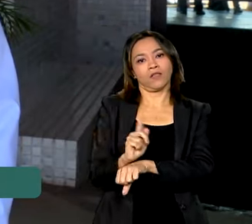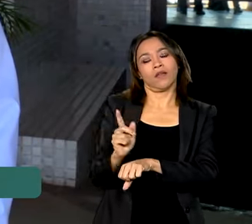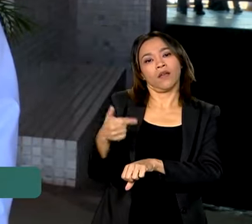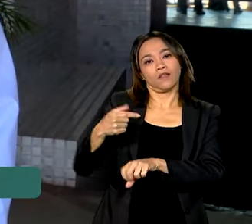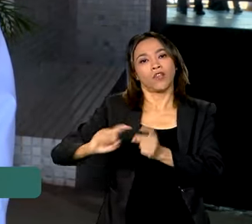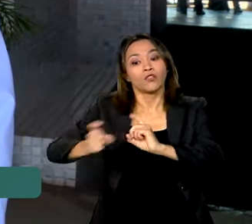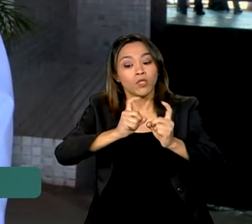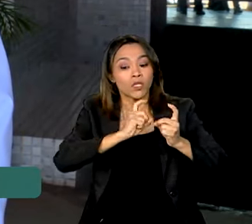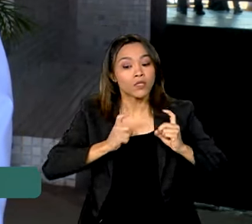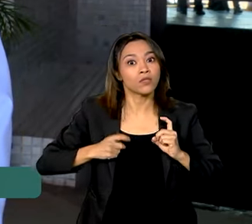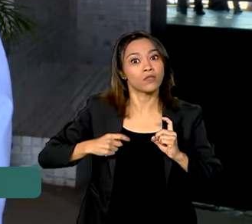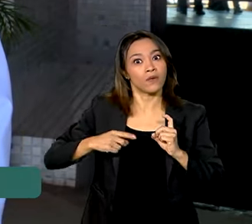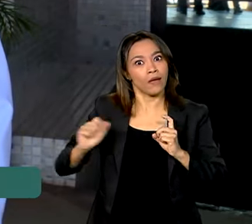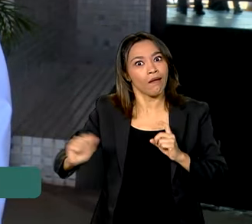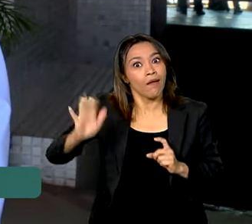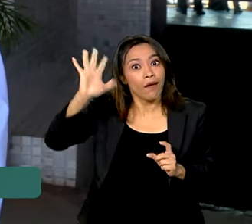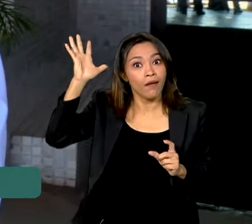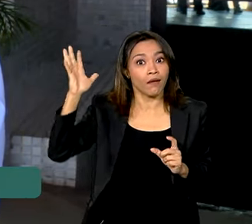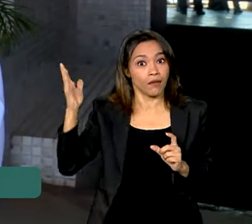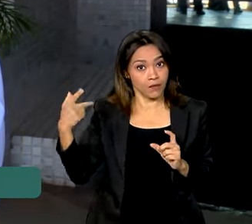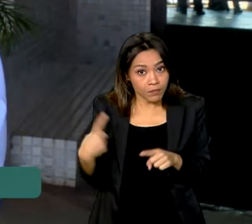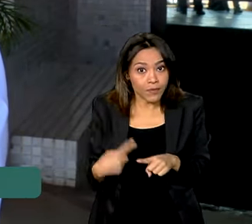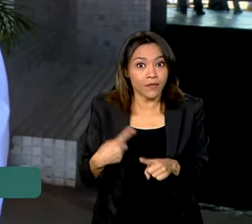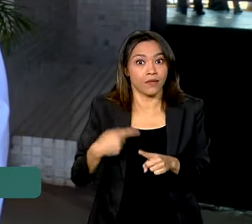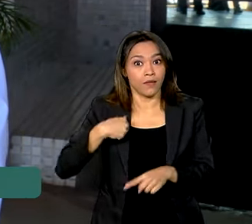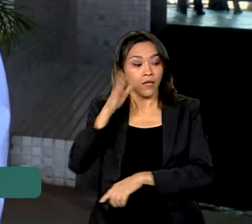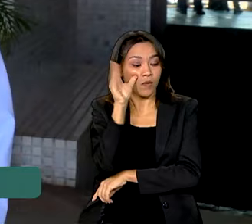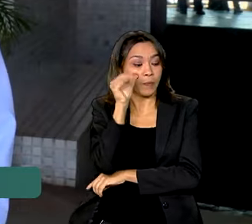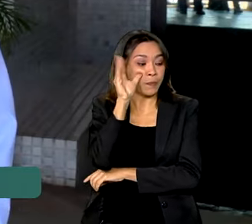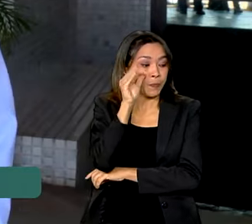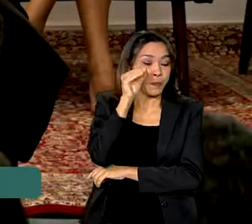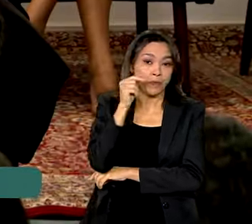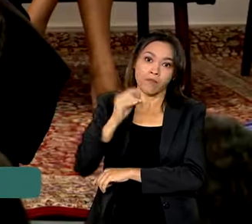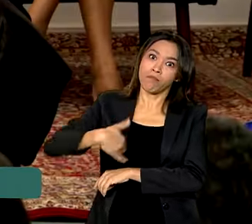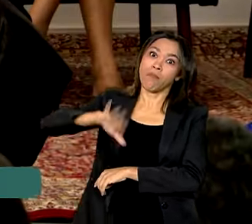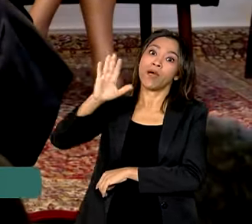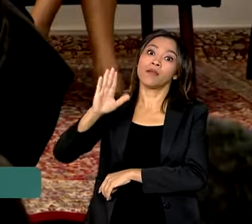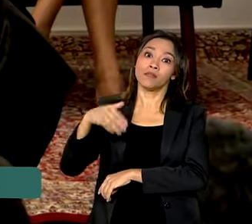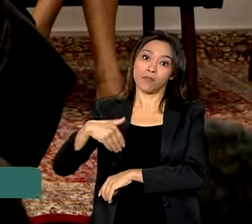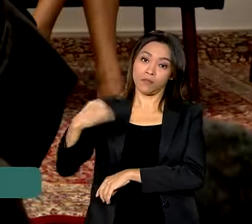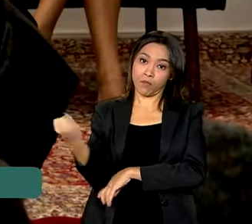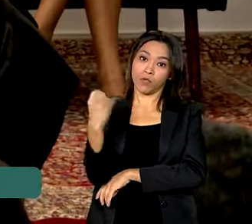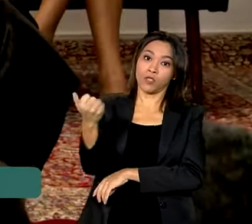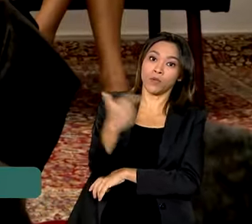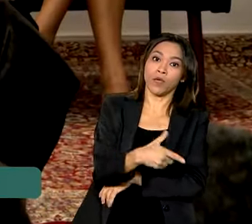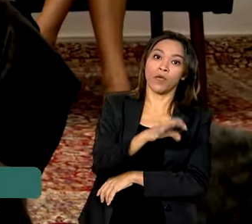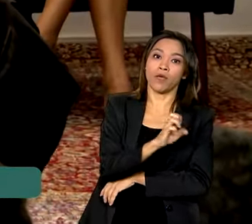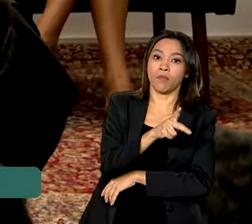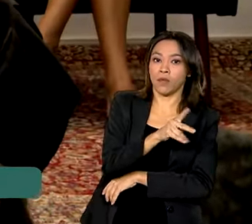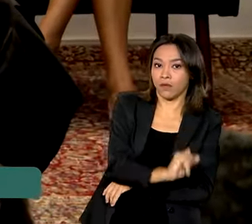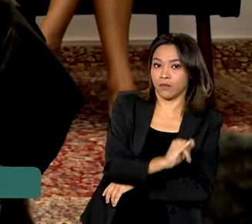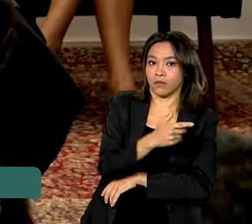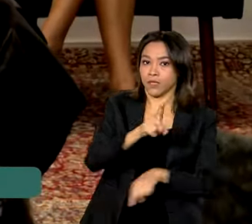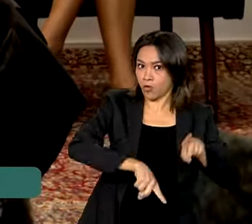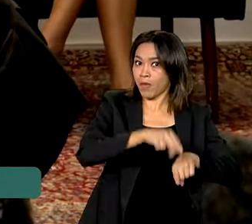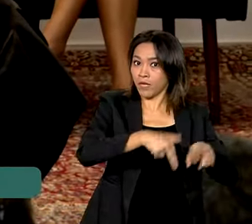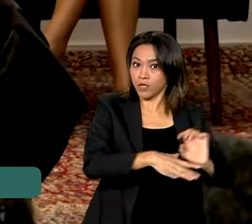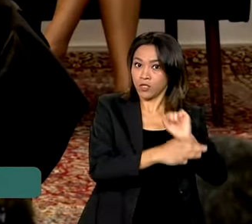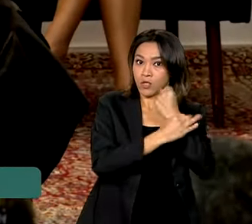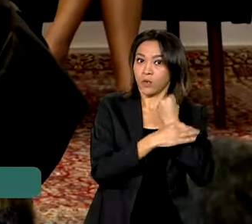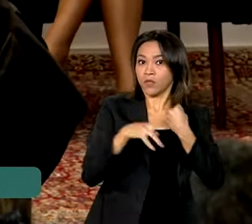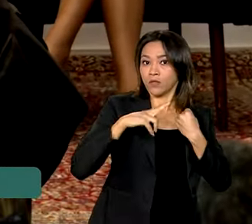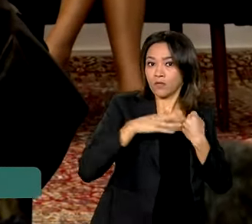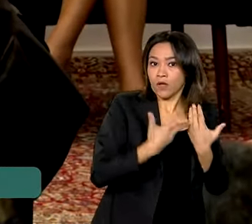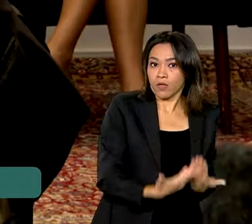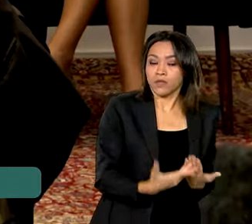mais caras, são mais importantes do que o EPI. No lançamento da campanha nacional de prevenção